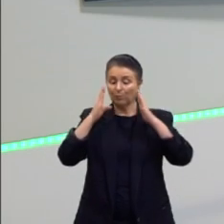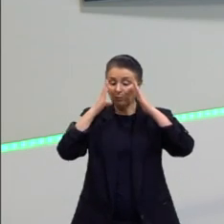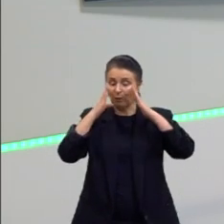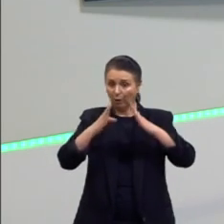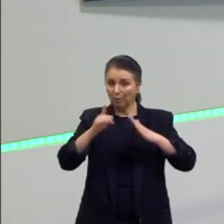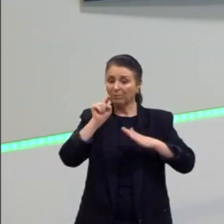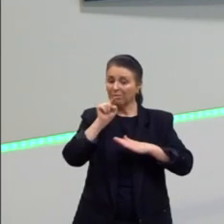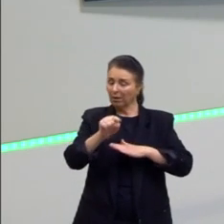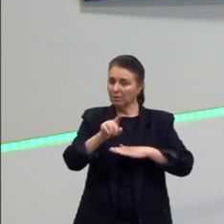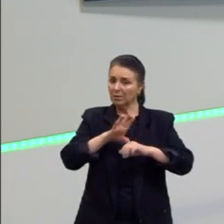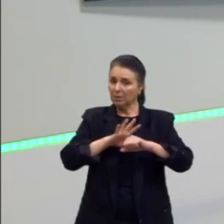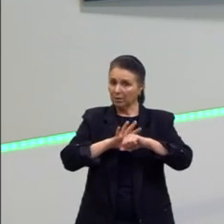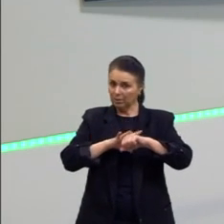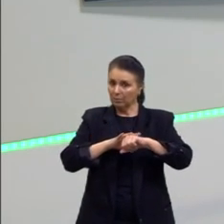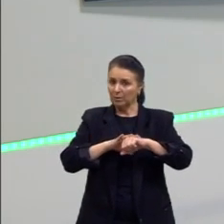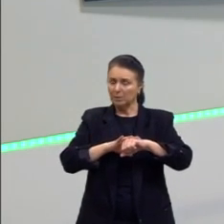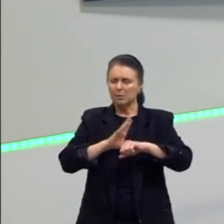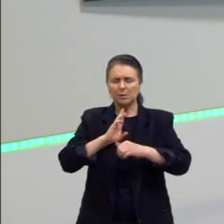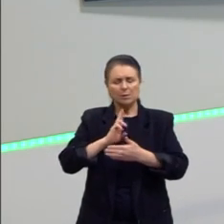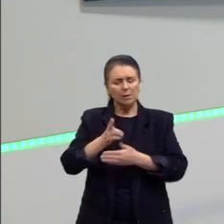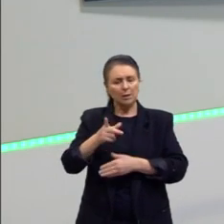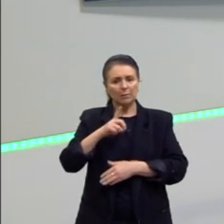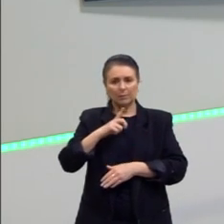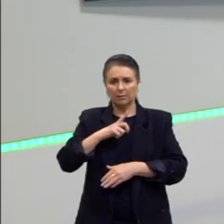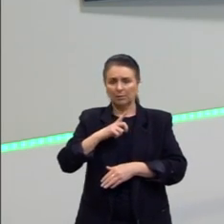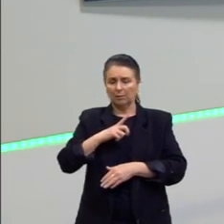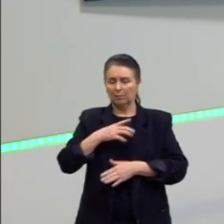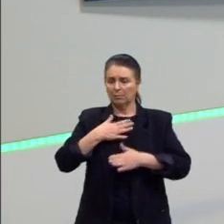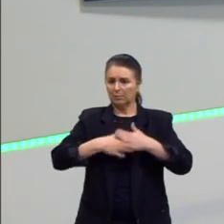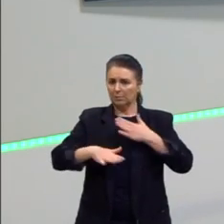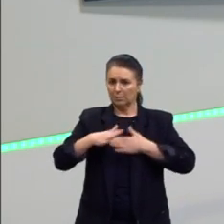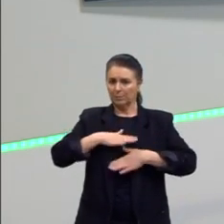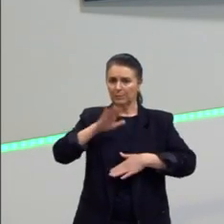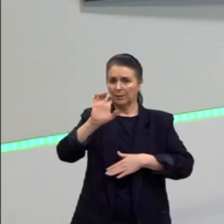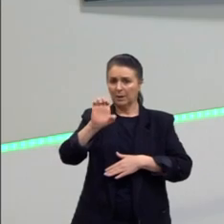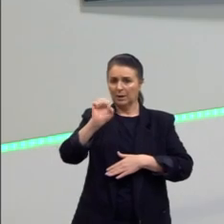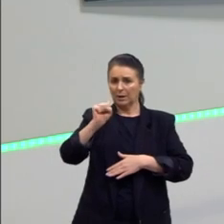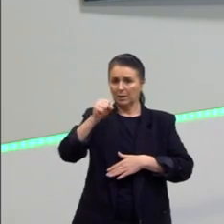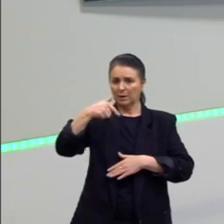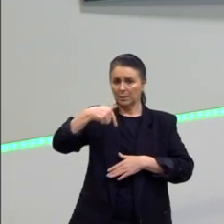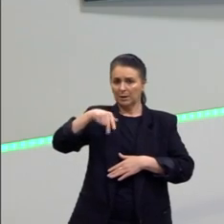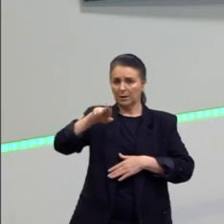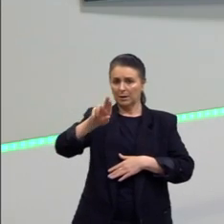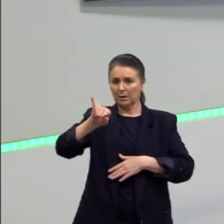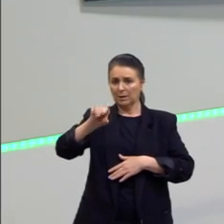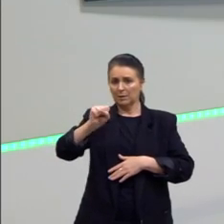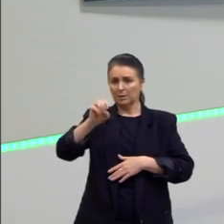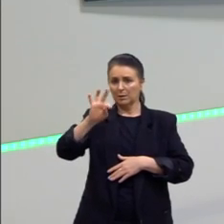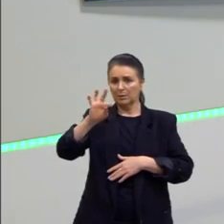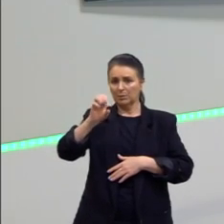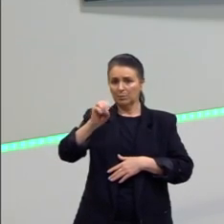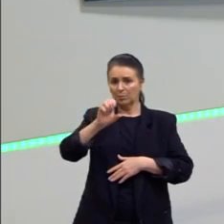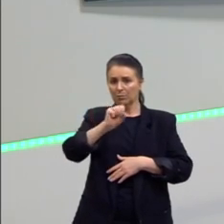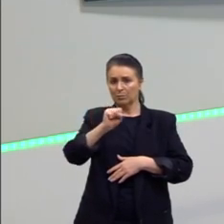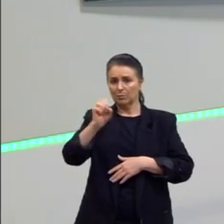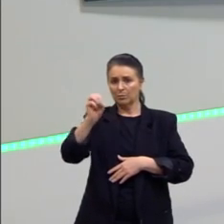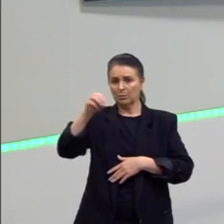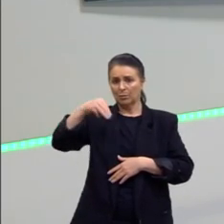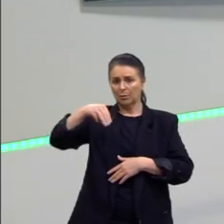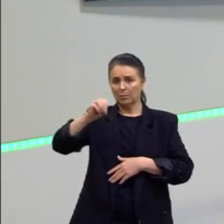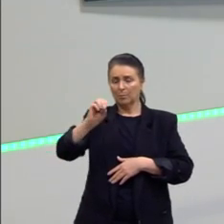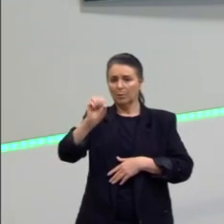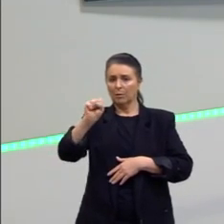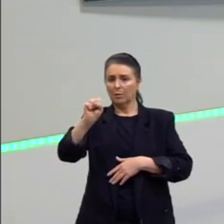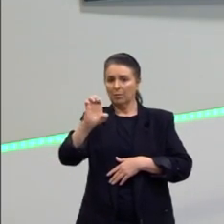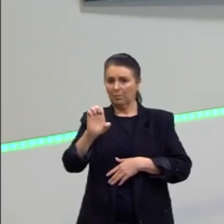e você vai certo, tá? É só essas, é bem tranquilo. É só ter um contato maior com esses nomezinhos que vocês vão ver que é bem tranquilo.